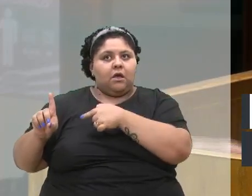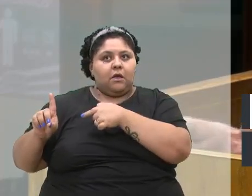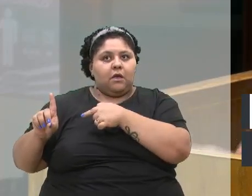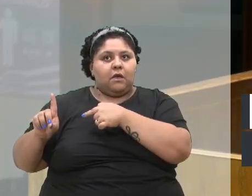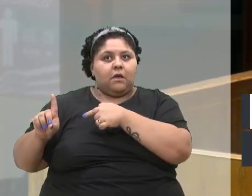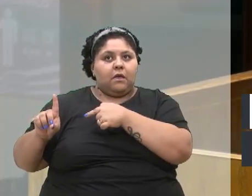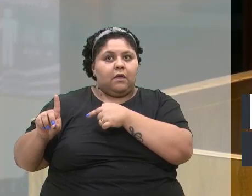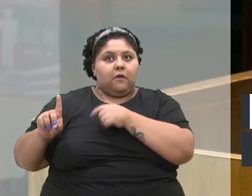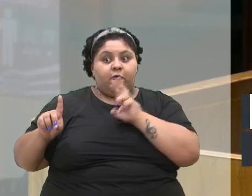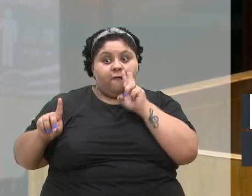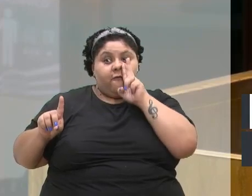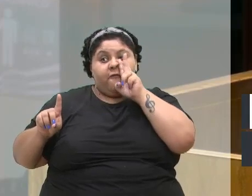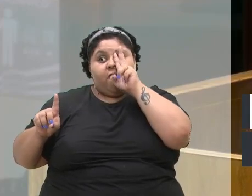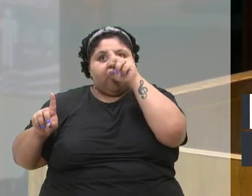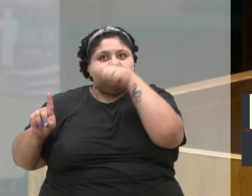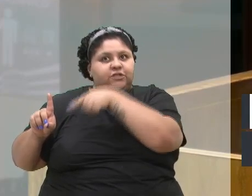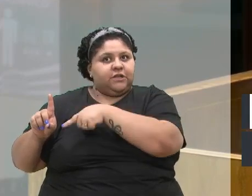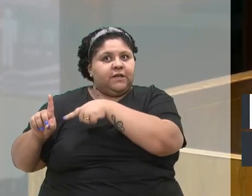de extrema direita,